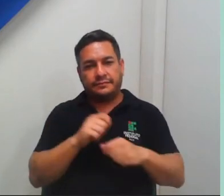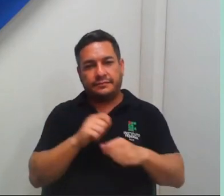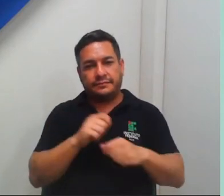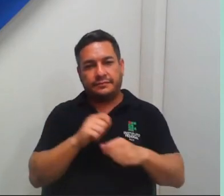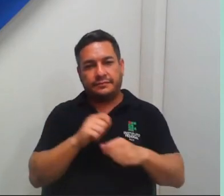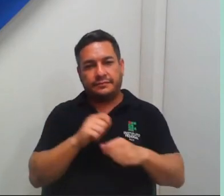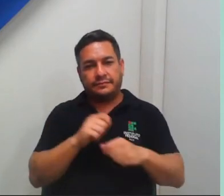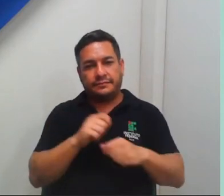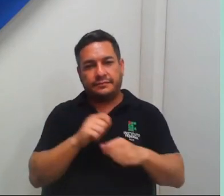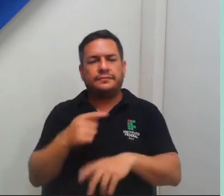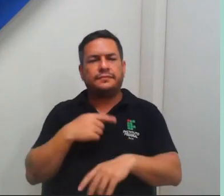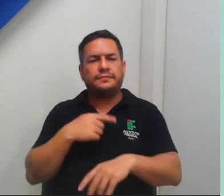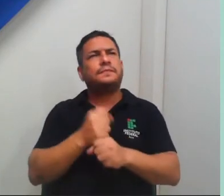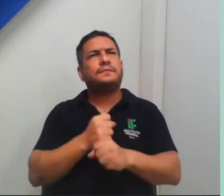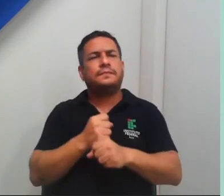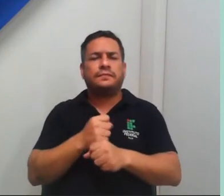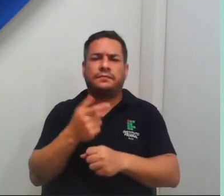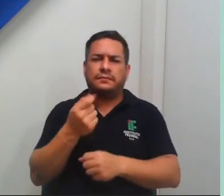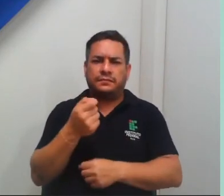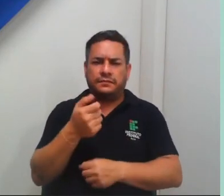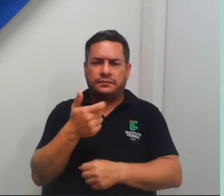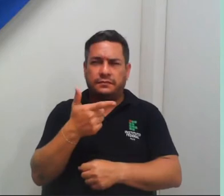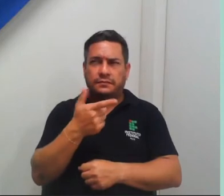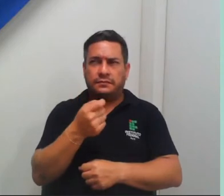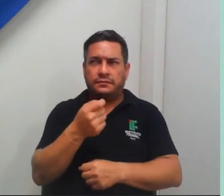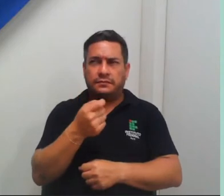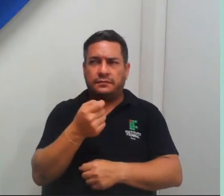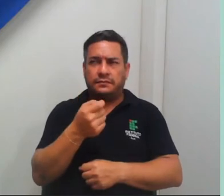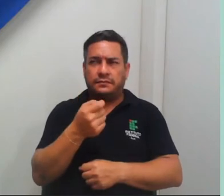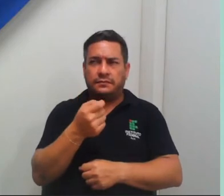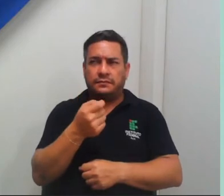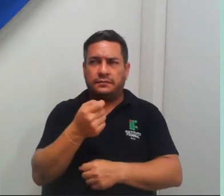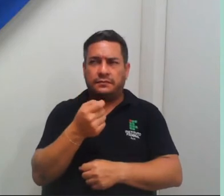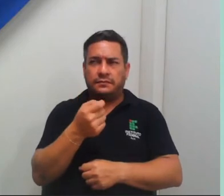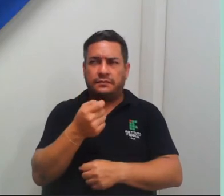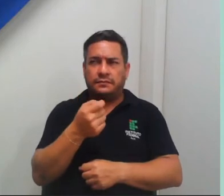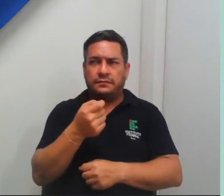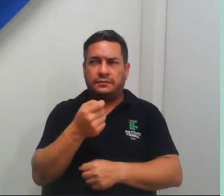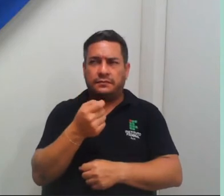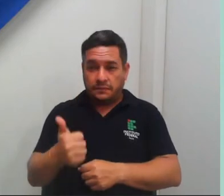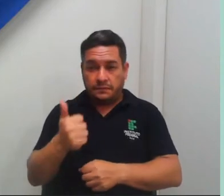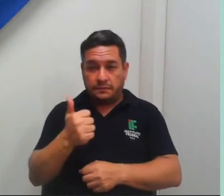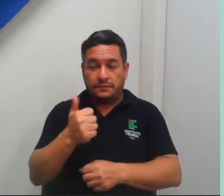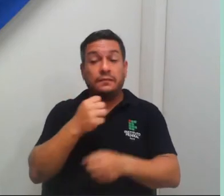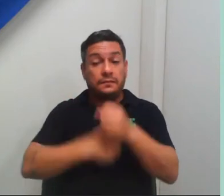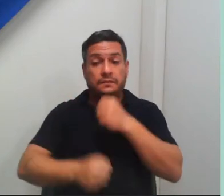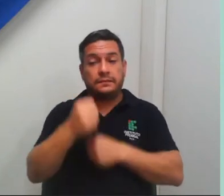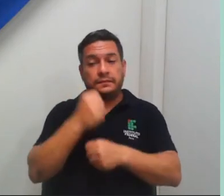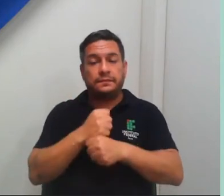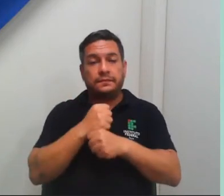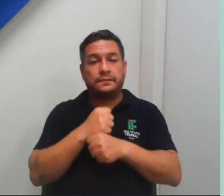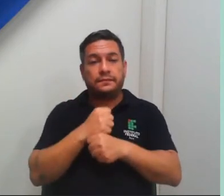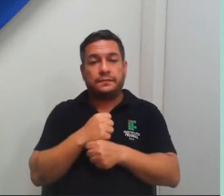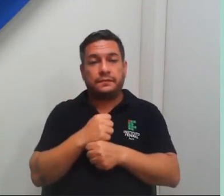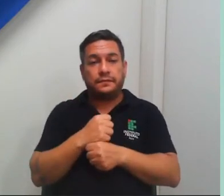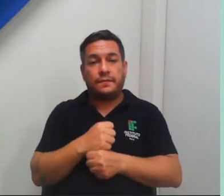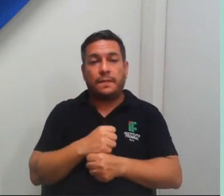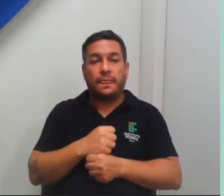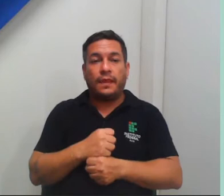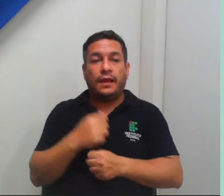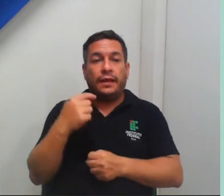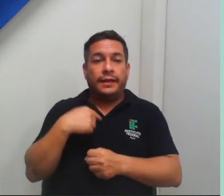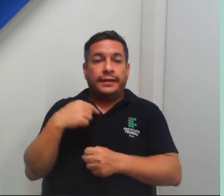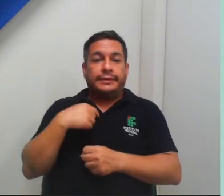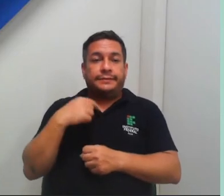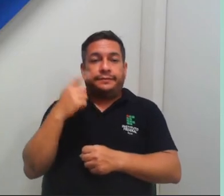no ano de 2021, ano passado, é, o ex-secretário da Sociedade Brasileira para o